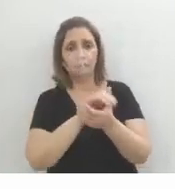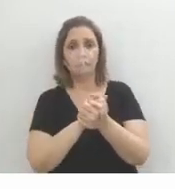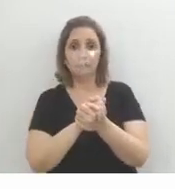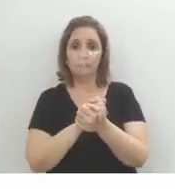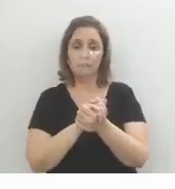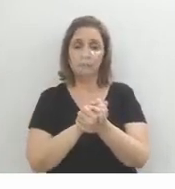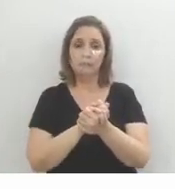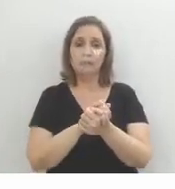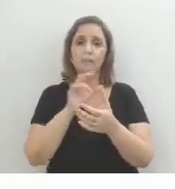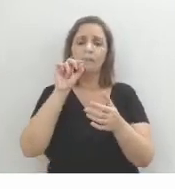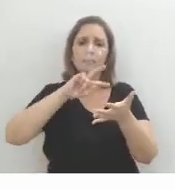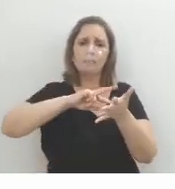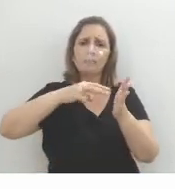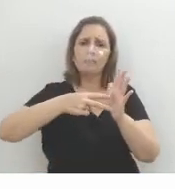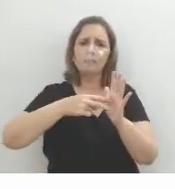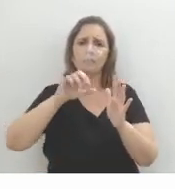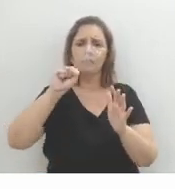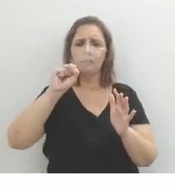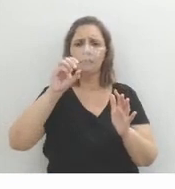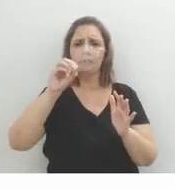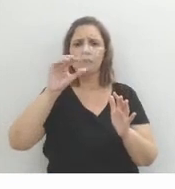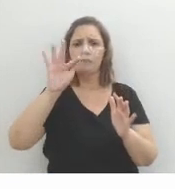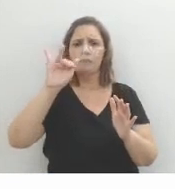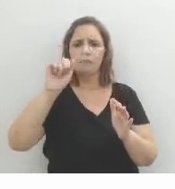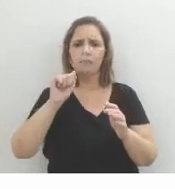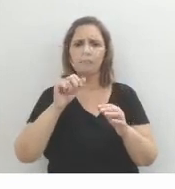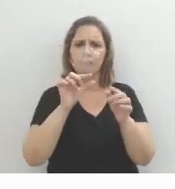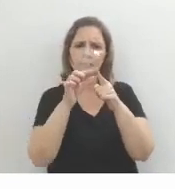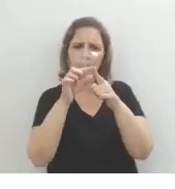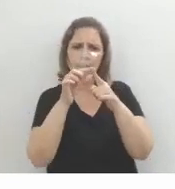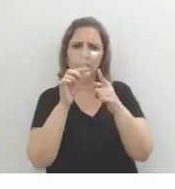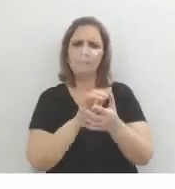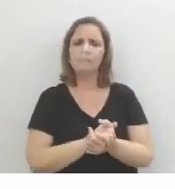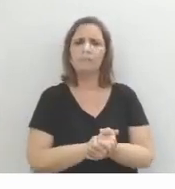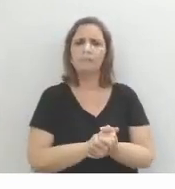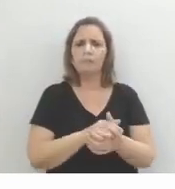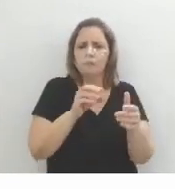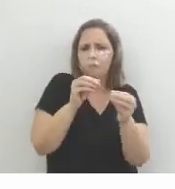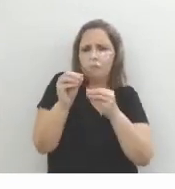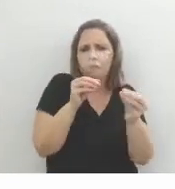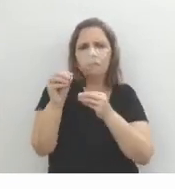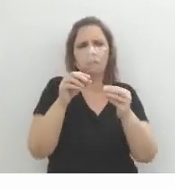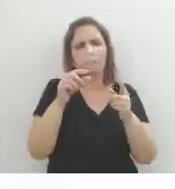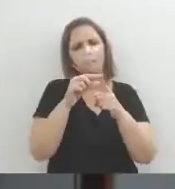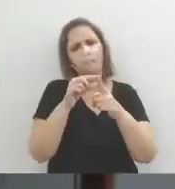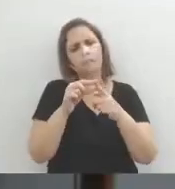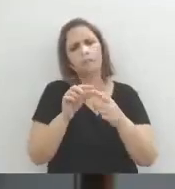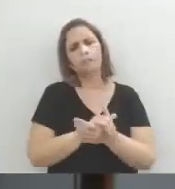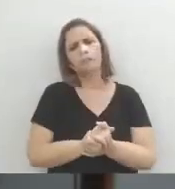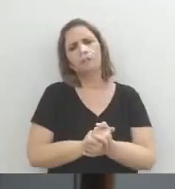gente vai ver que o significado da palavra Sofia, Machado mexe tanto com as palavras, não é isso? Machado mexe demais com as palavras